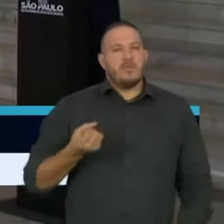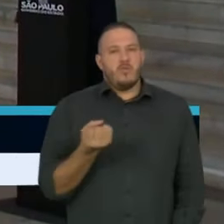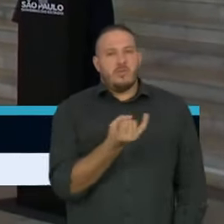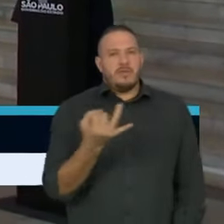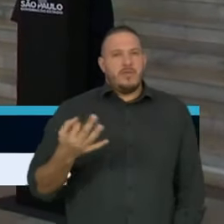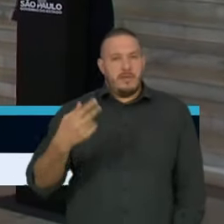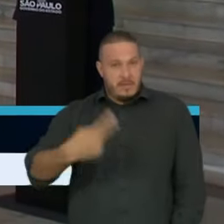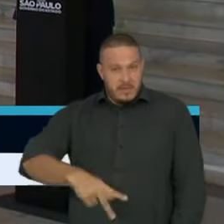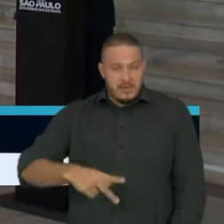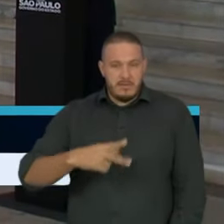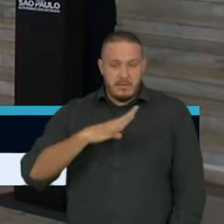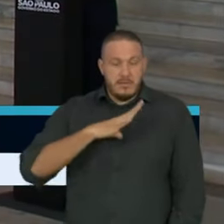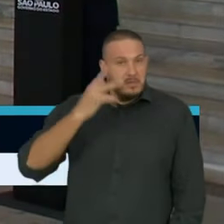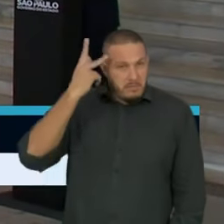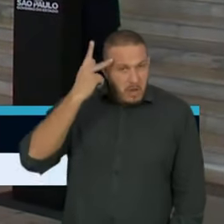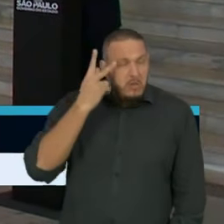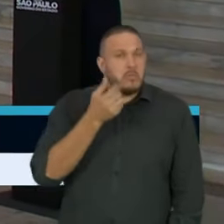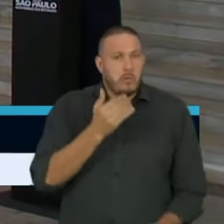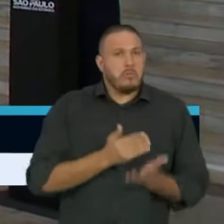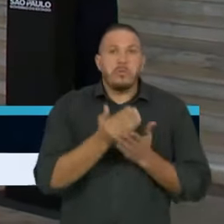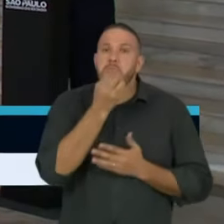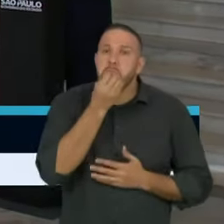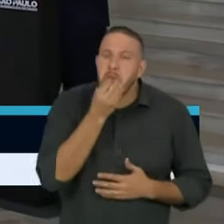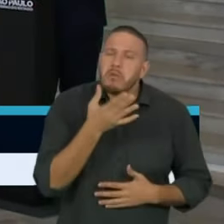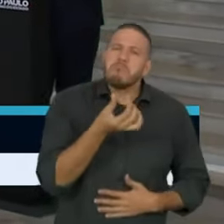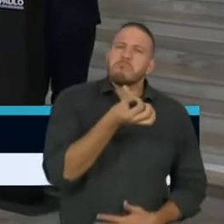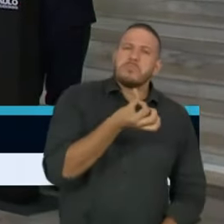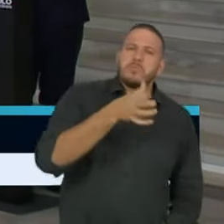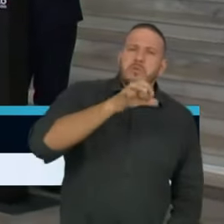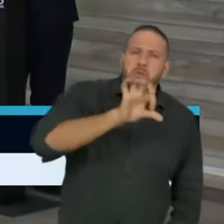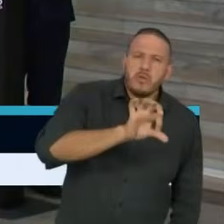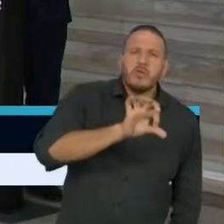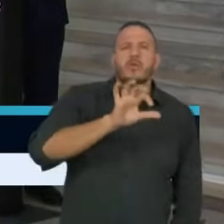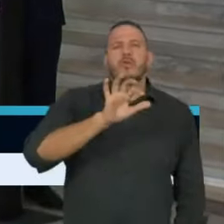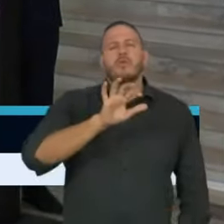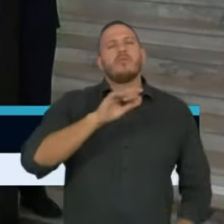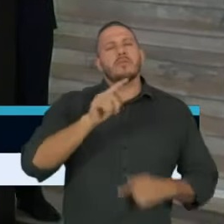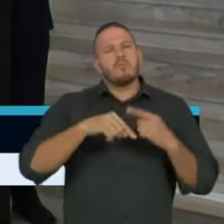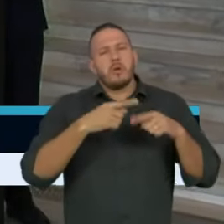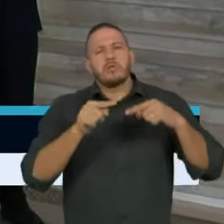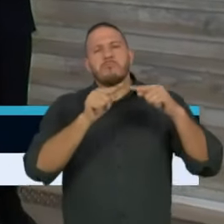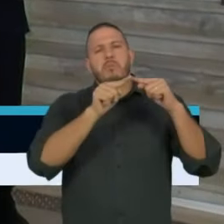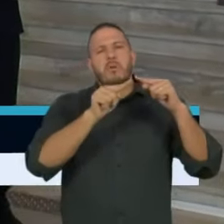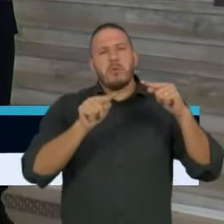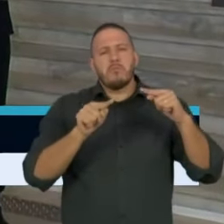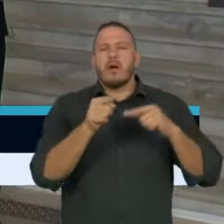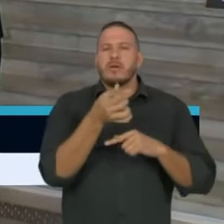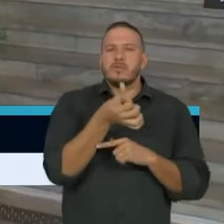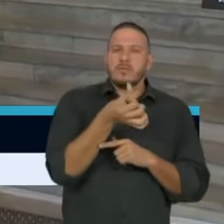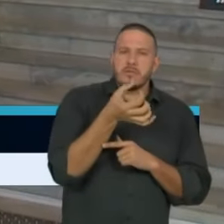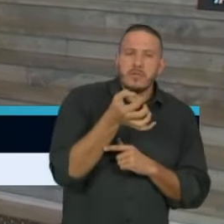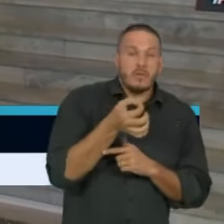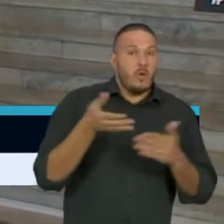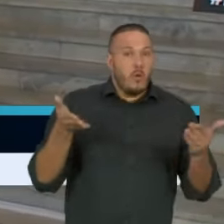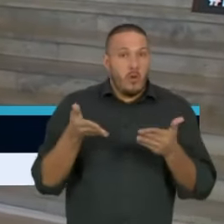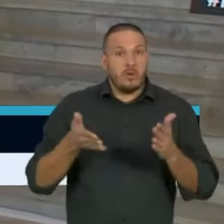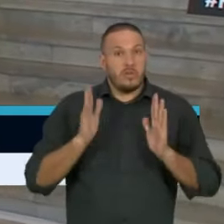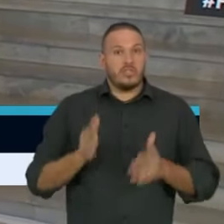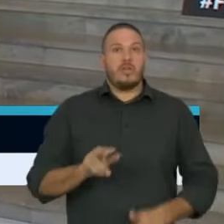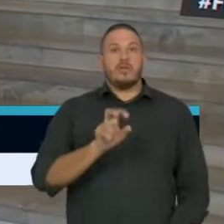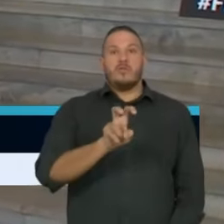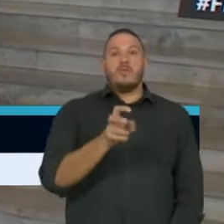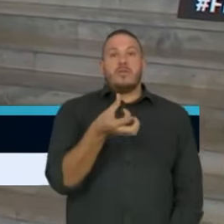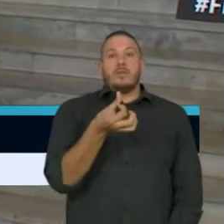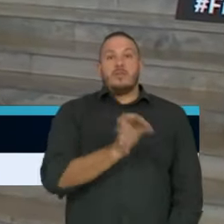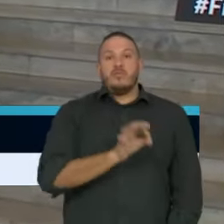Paulo que começaram muito bem, em torno de 69%, depois caiu para 60%, e hoje está em 56